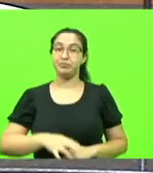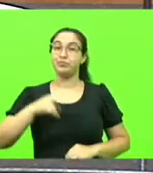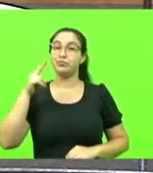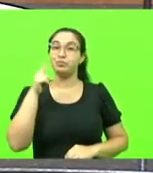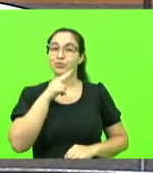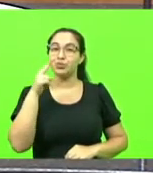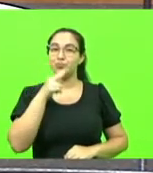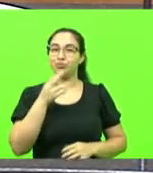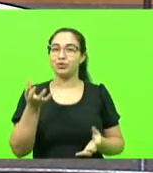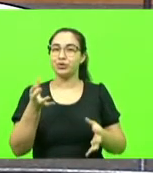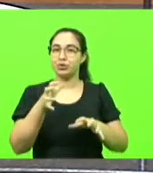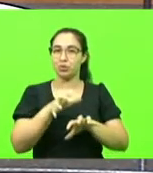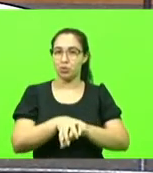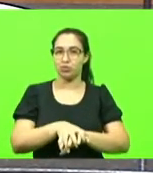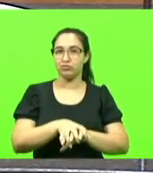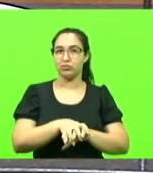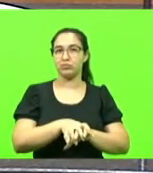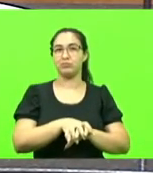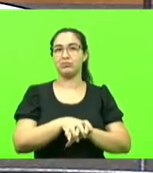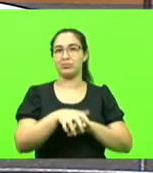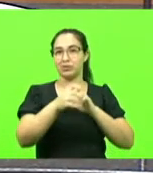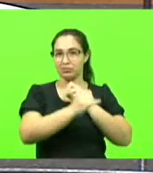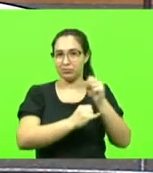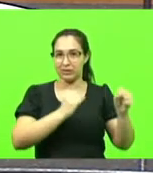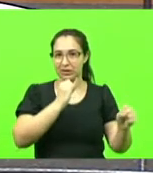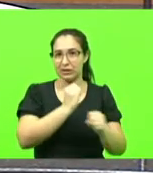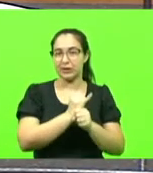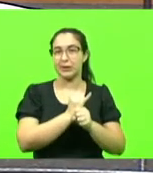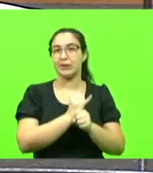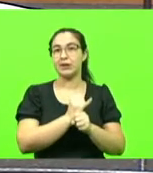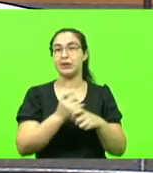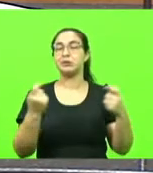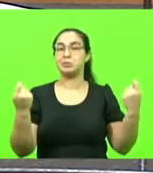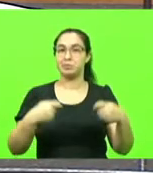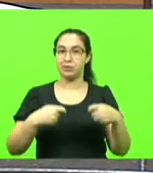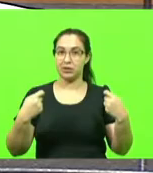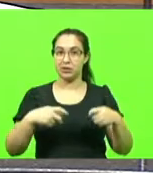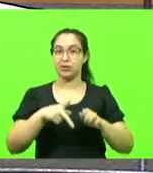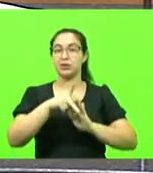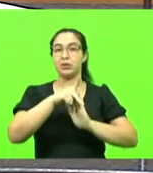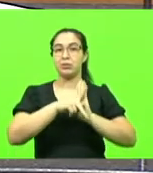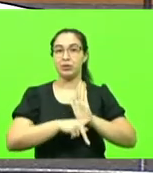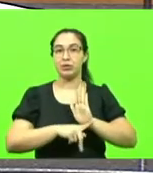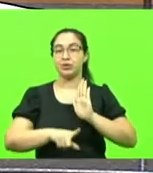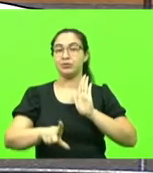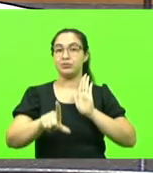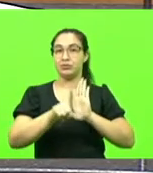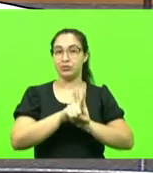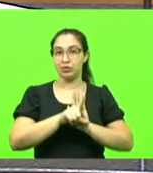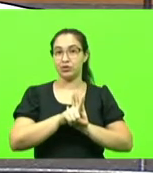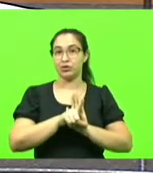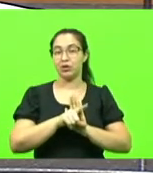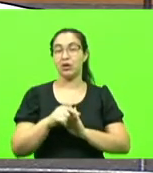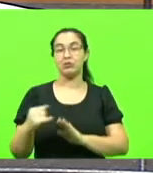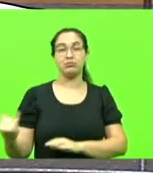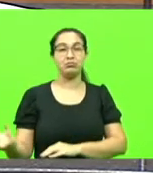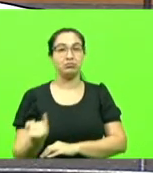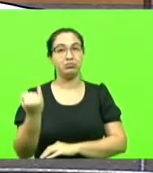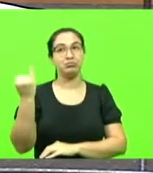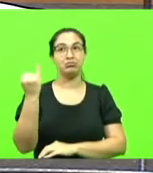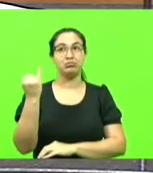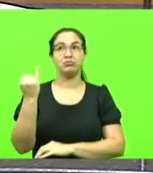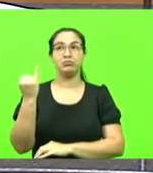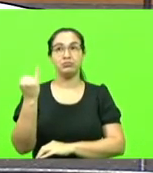inclusão digital é necessária. esse projeto de lei é importantíssimo